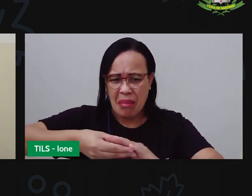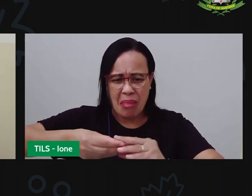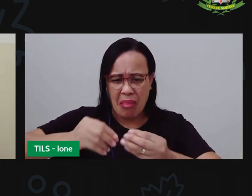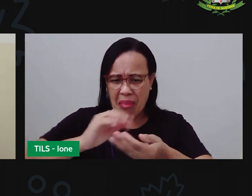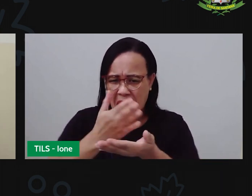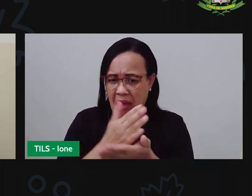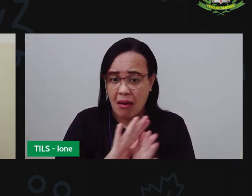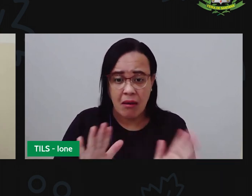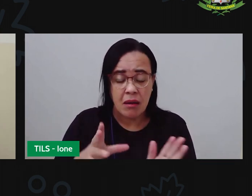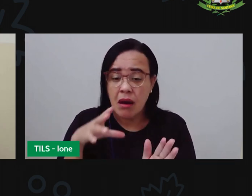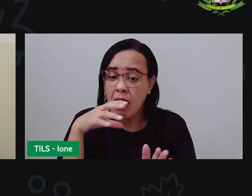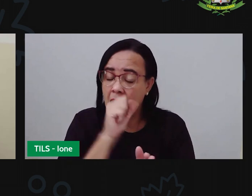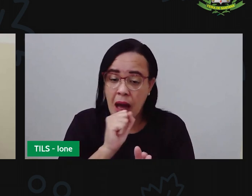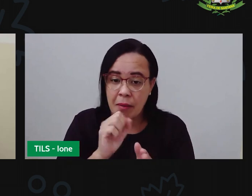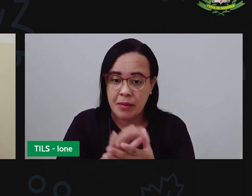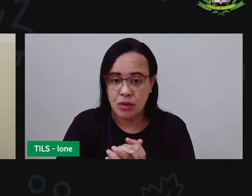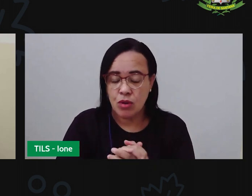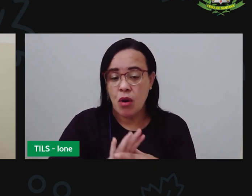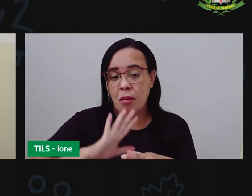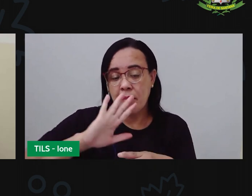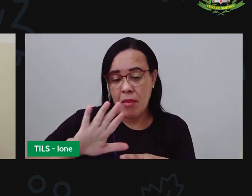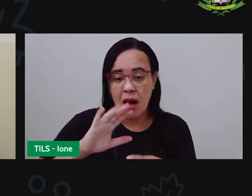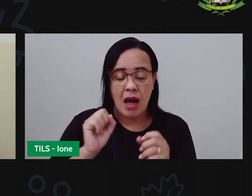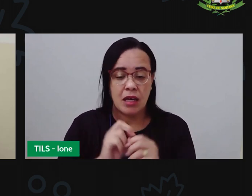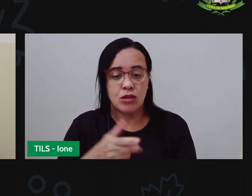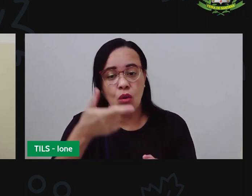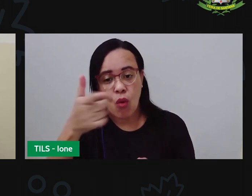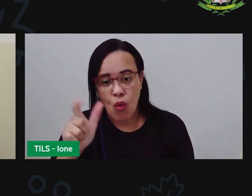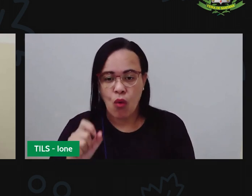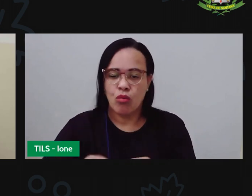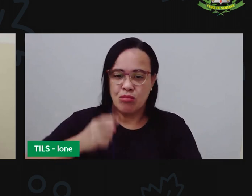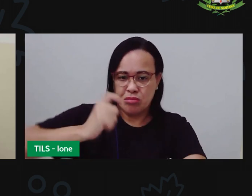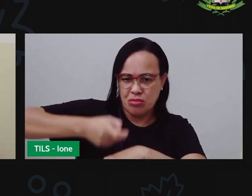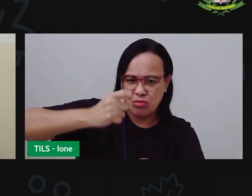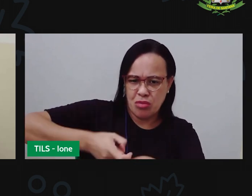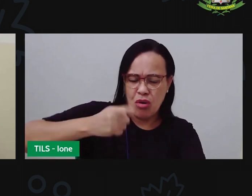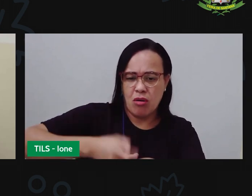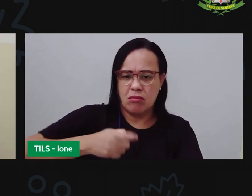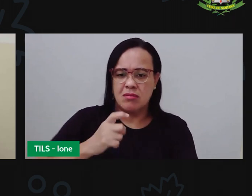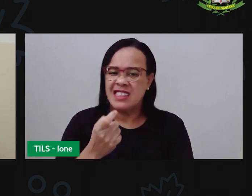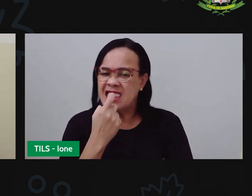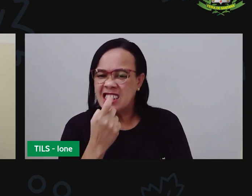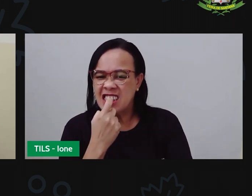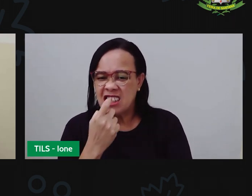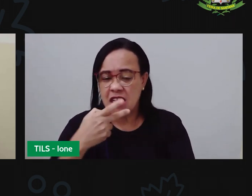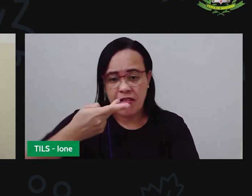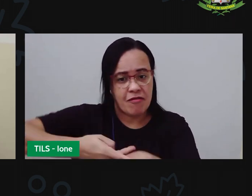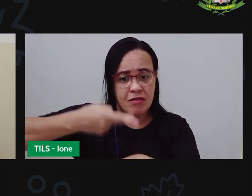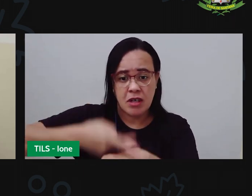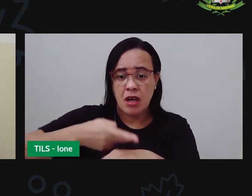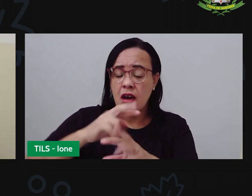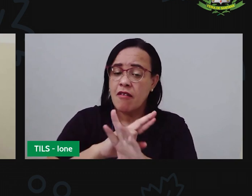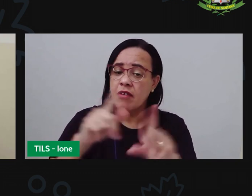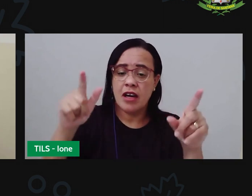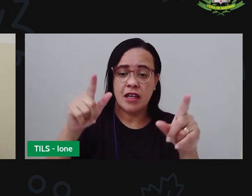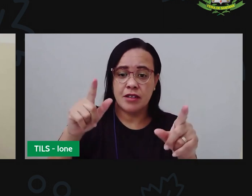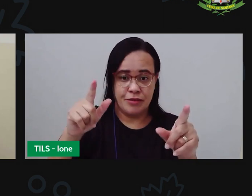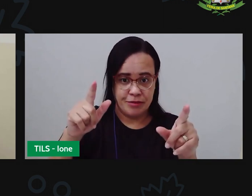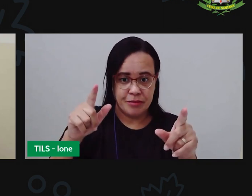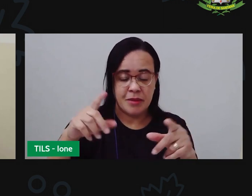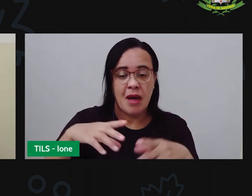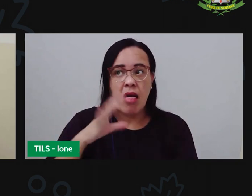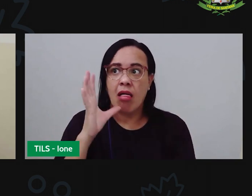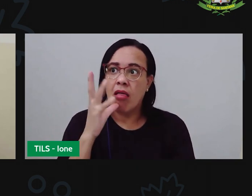resíduos sólidos, como plástico, vidro. Então, por ter um tempo menor de